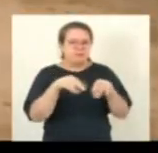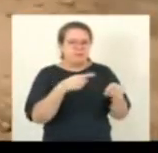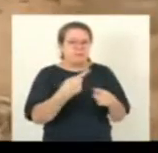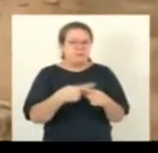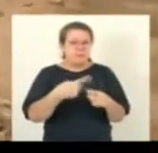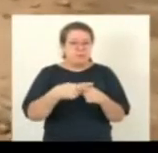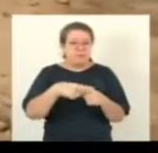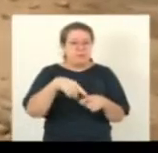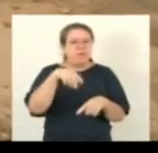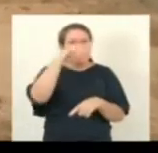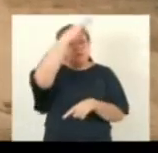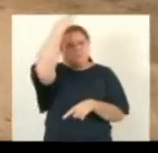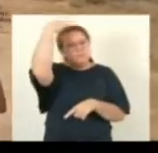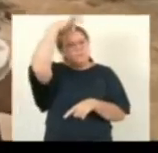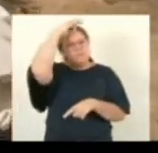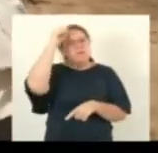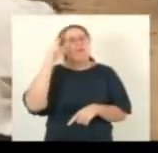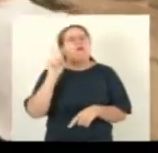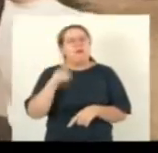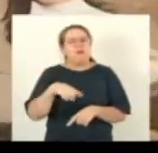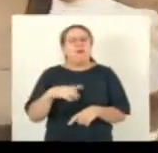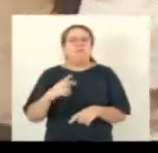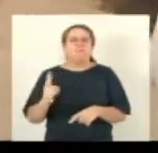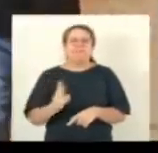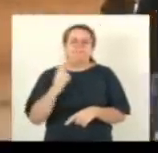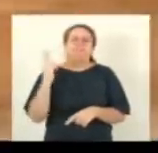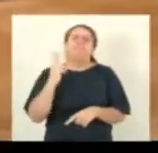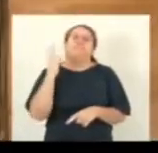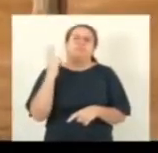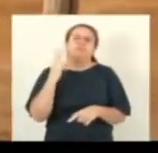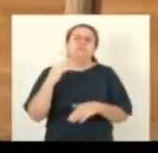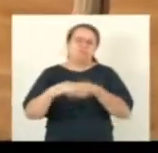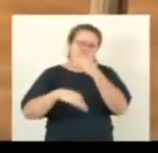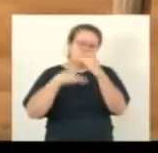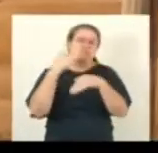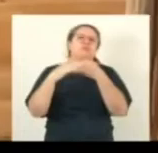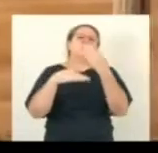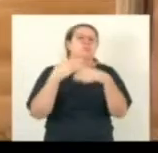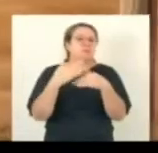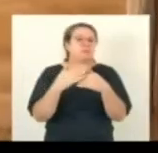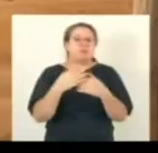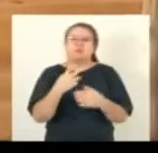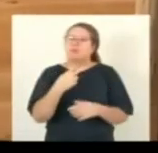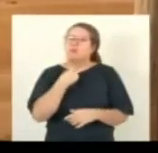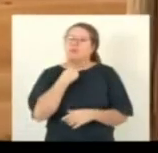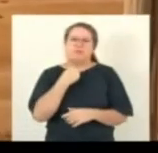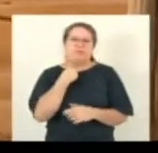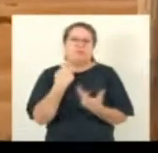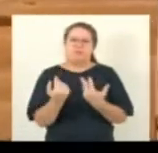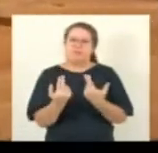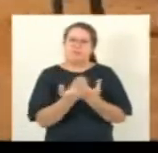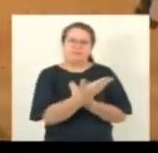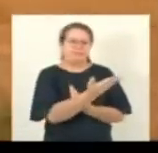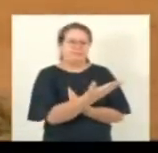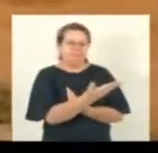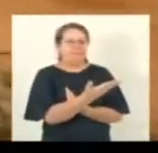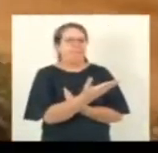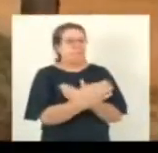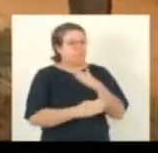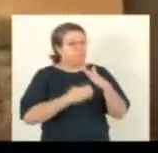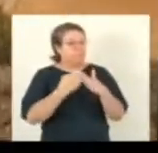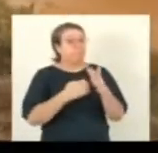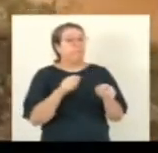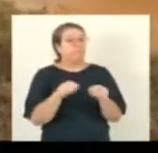Estado evoluído e justo. Não é lugar para barbáries como as que vêm sendo perpetradas pela Suzano.